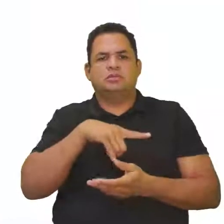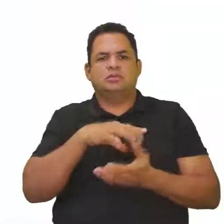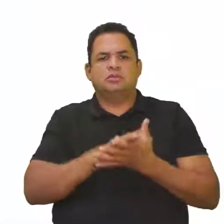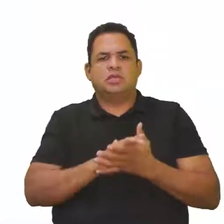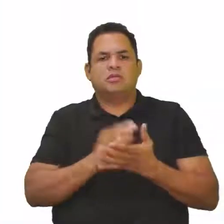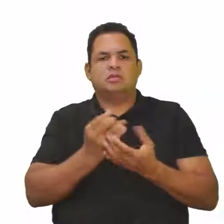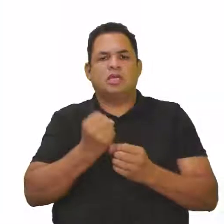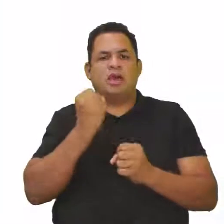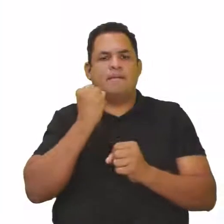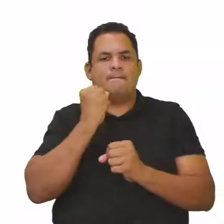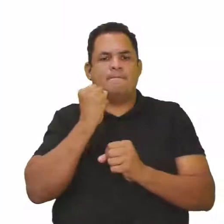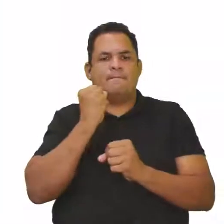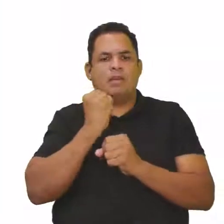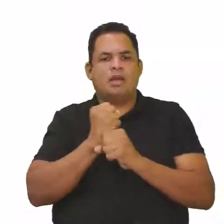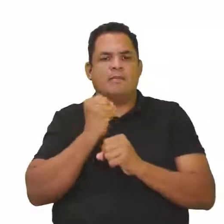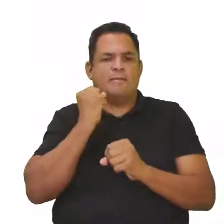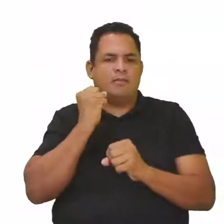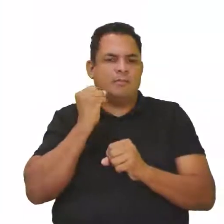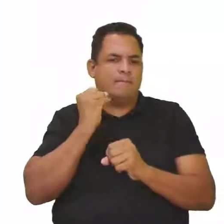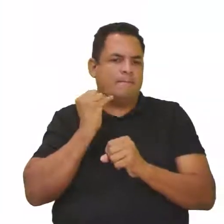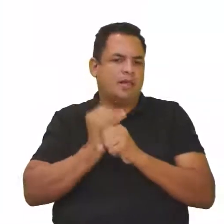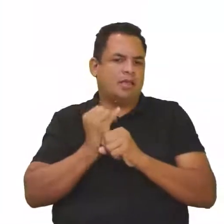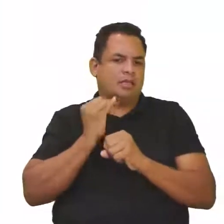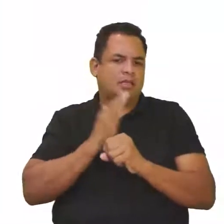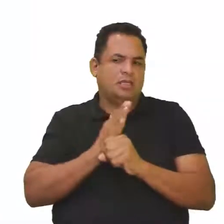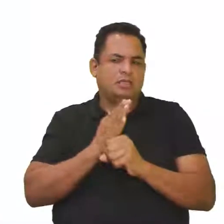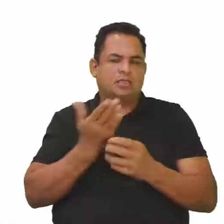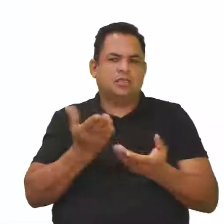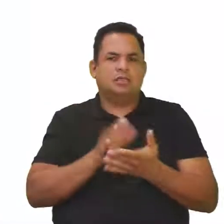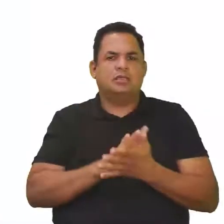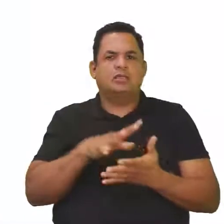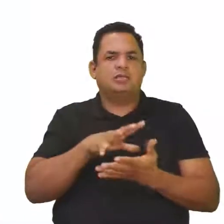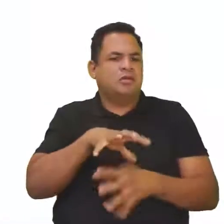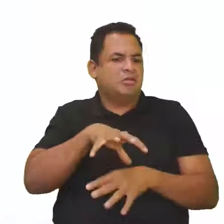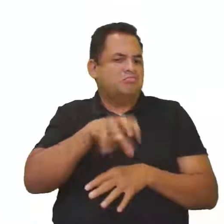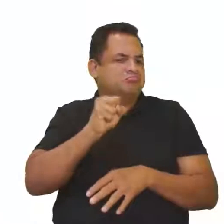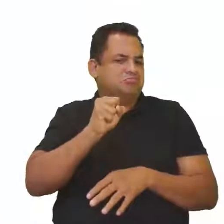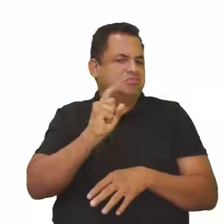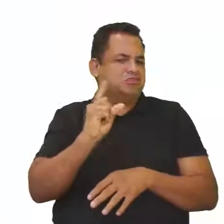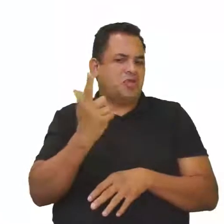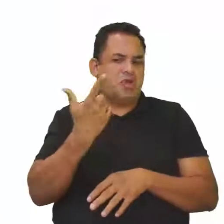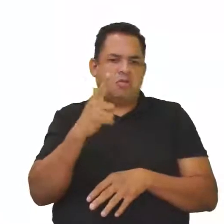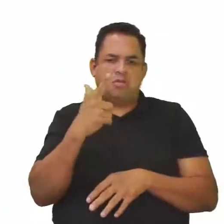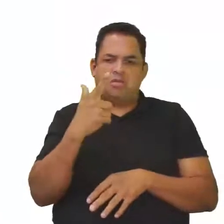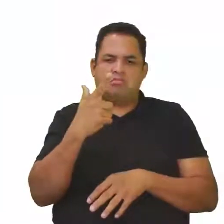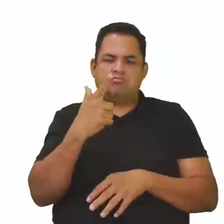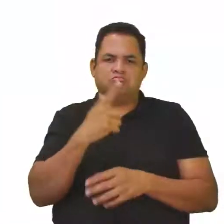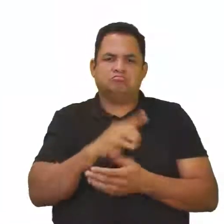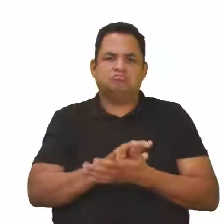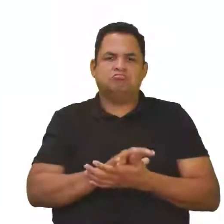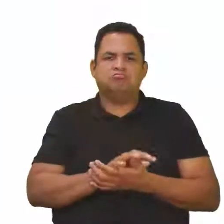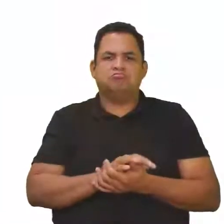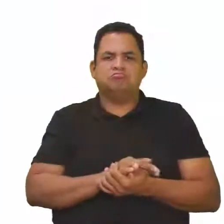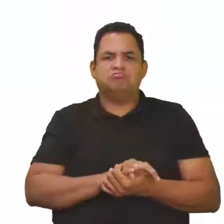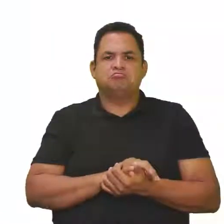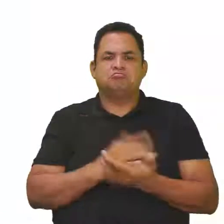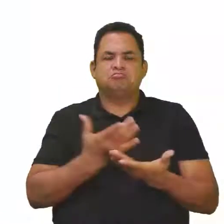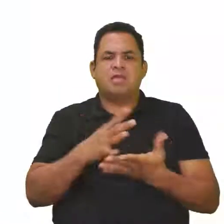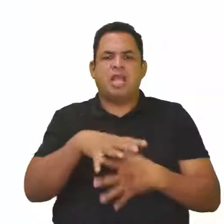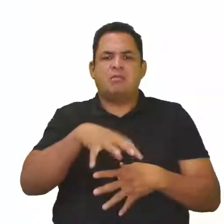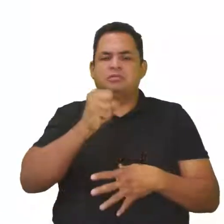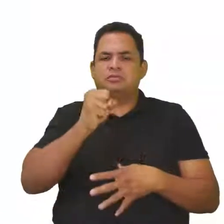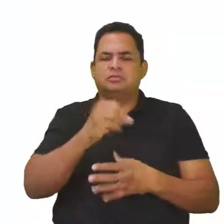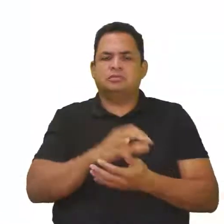a batata que não absorve basicamente nada. O isso faz a gente refletir? Que quando a gente